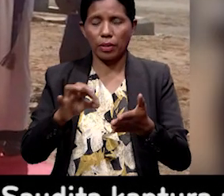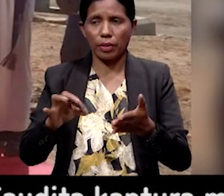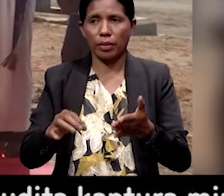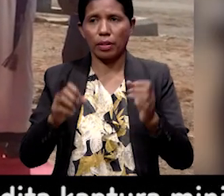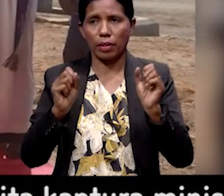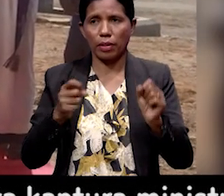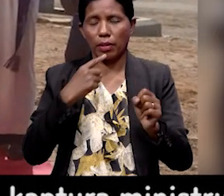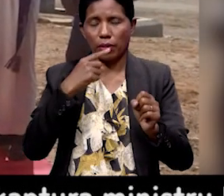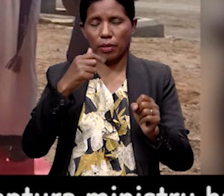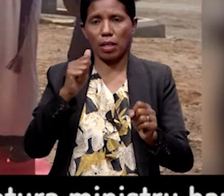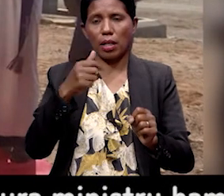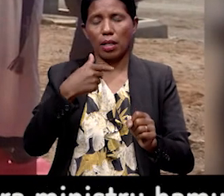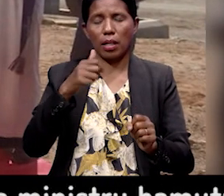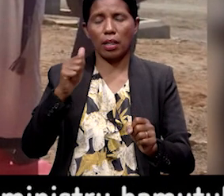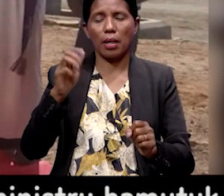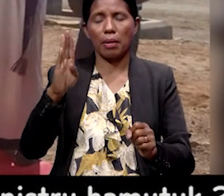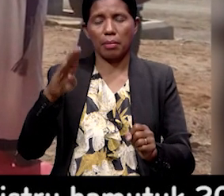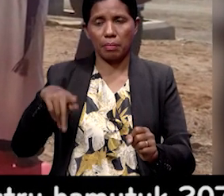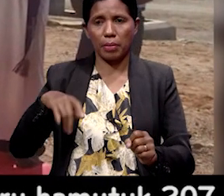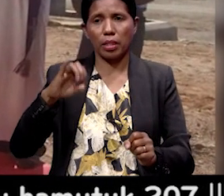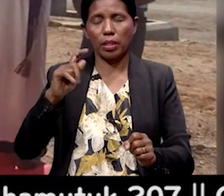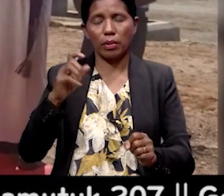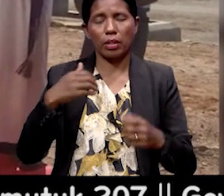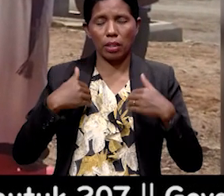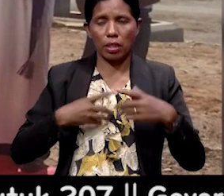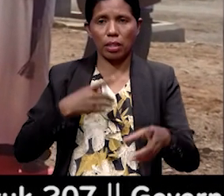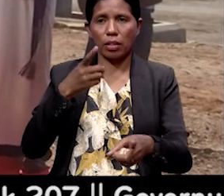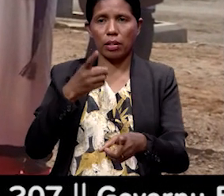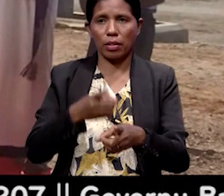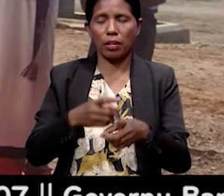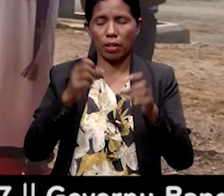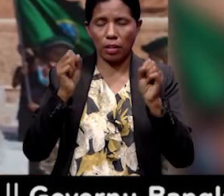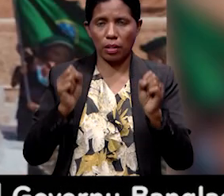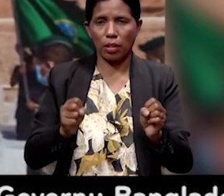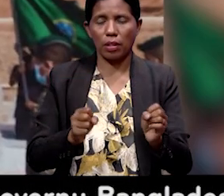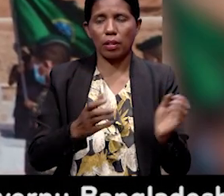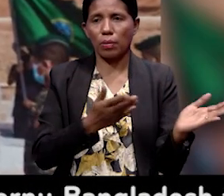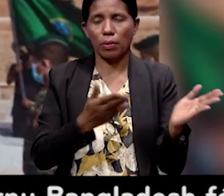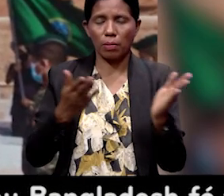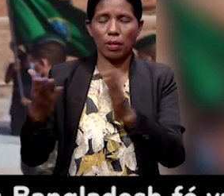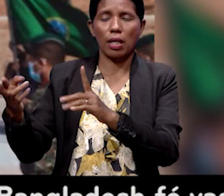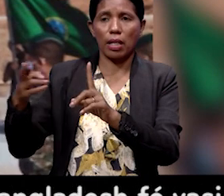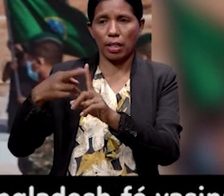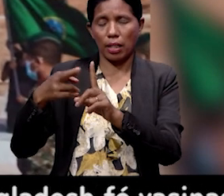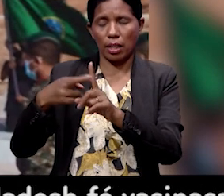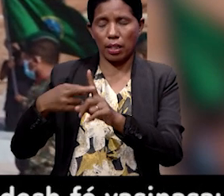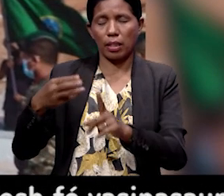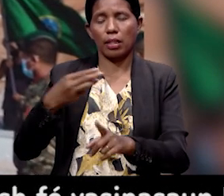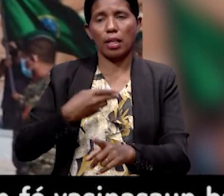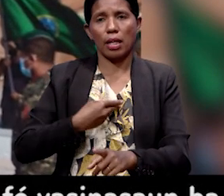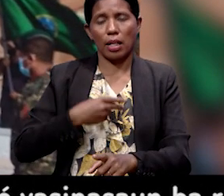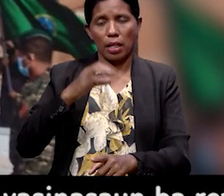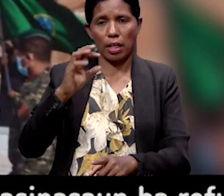autoriza Agapito Cardoso Moloco e a direito à torreta Ondra Fúnebre no halote e as Jardim dos Eroes da Pátria